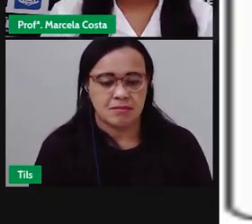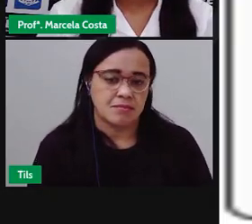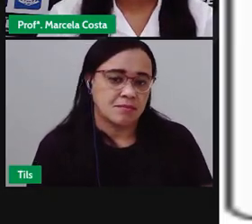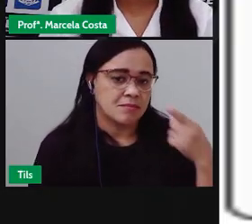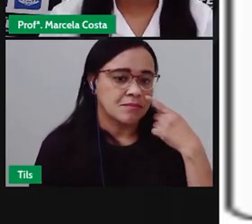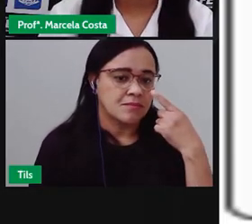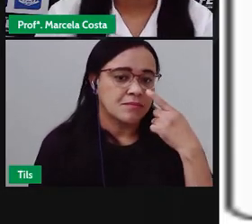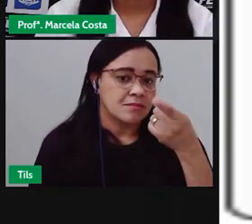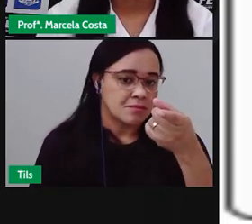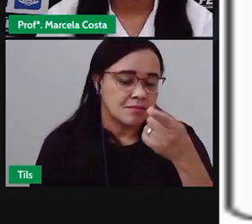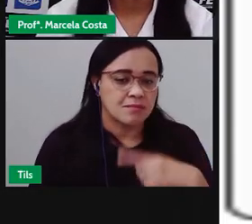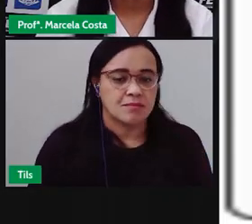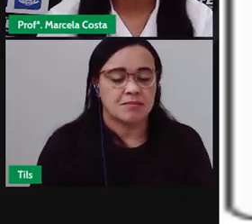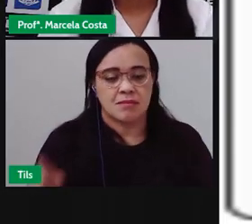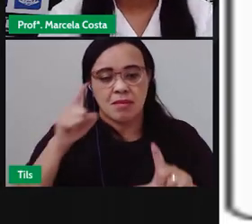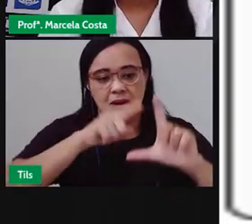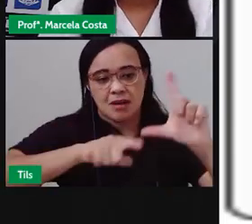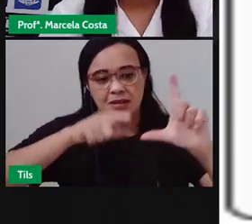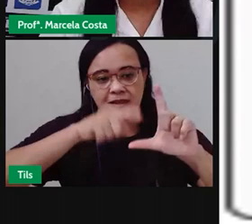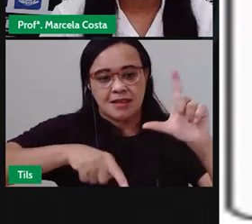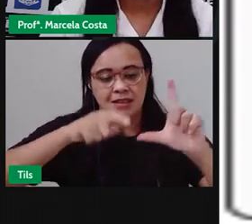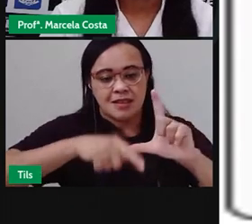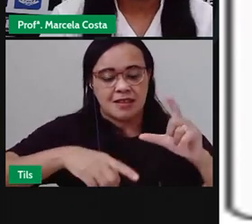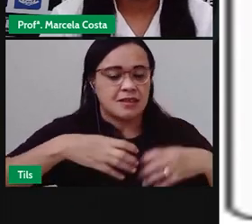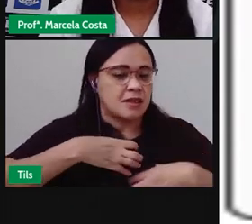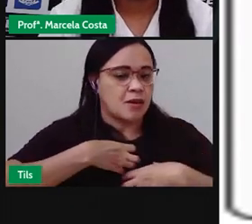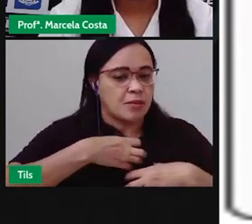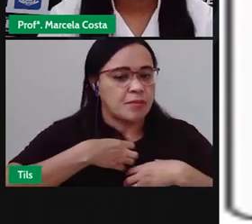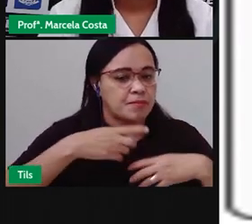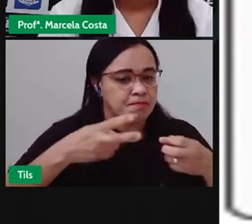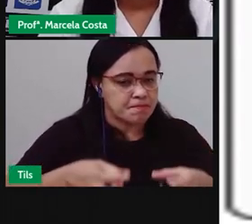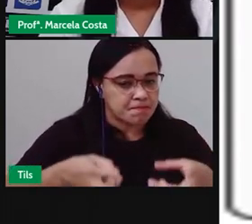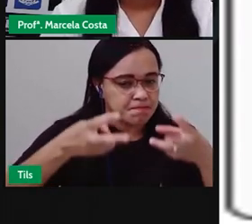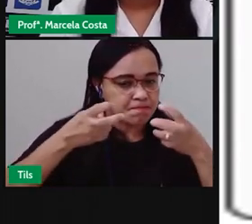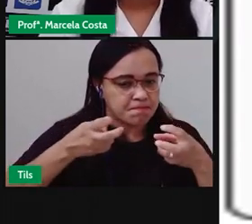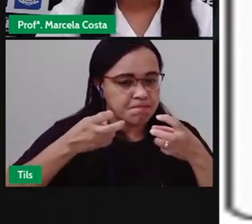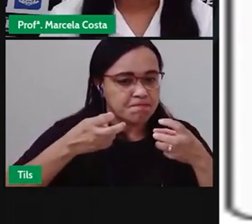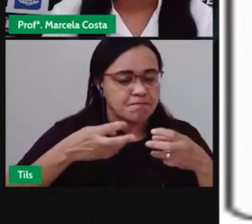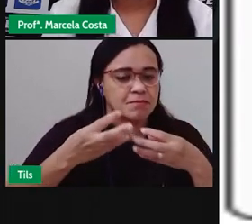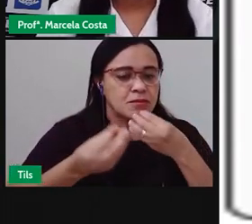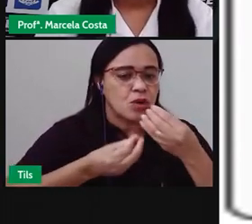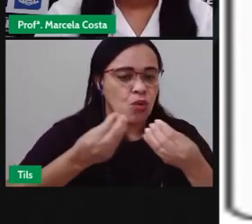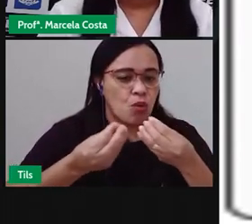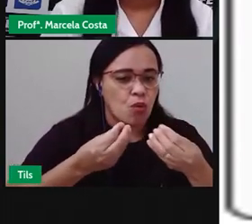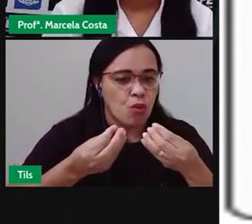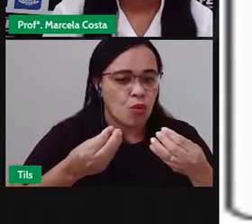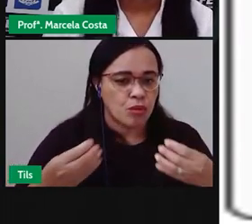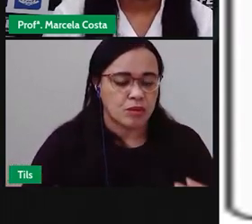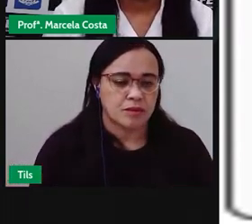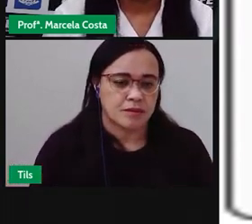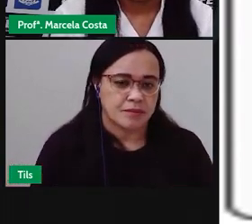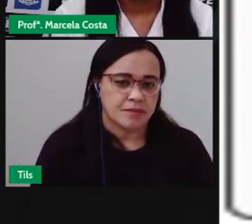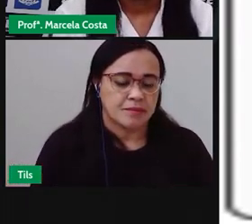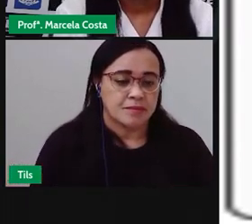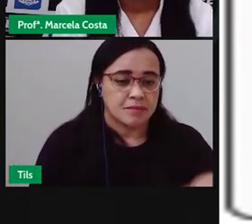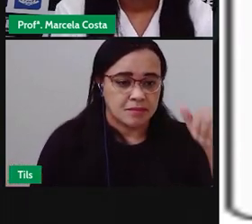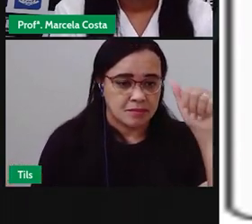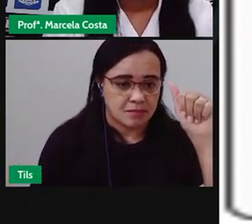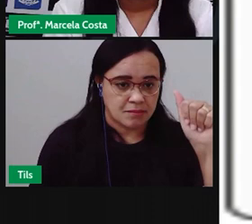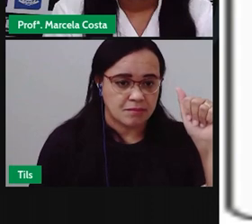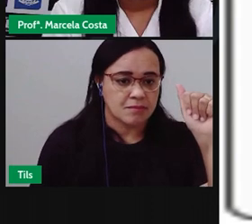Olha o nome das letras e os sons representados por aí Então a gente vai ter aí a letra A